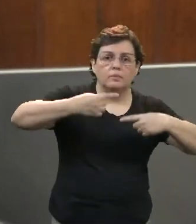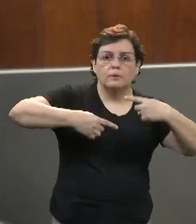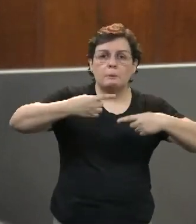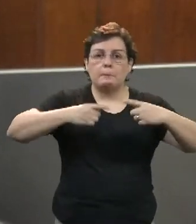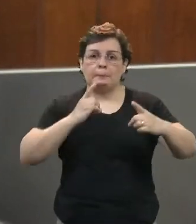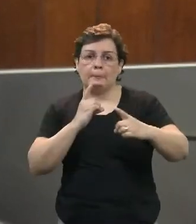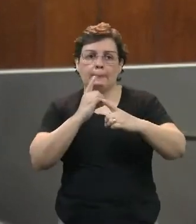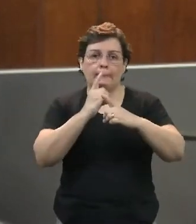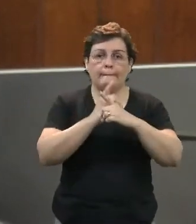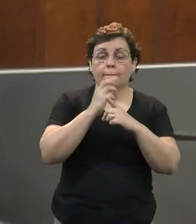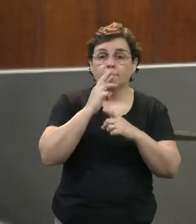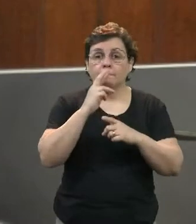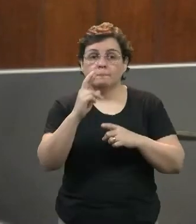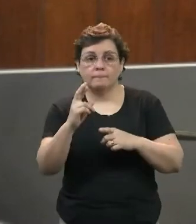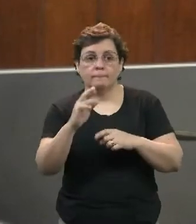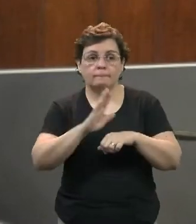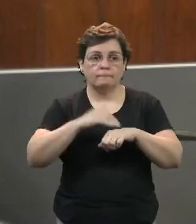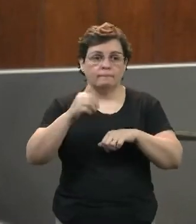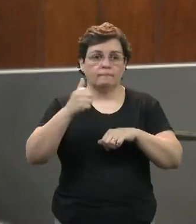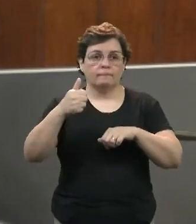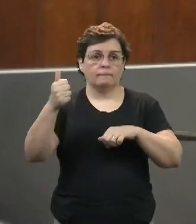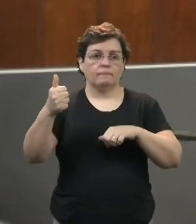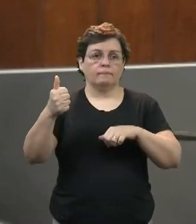encontrarmos alternativas melhores